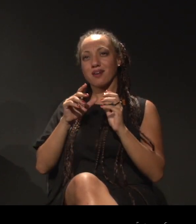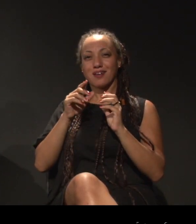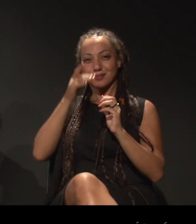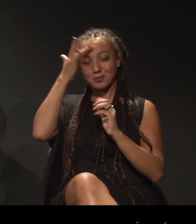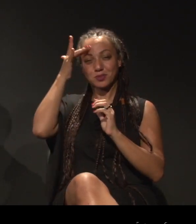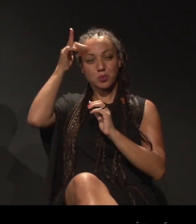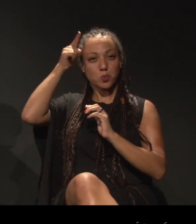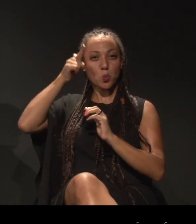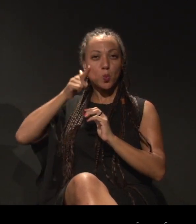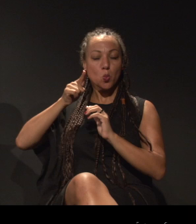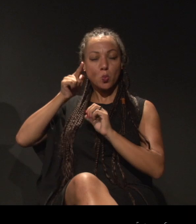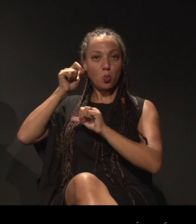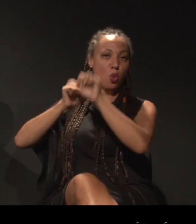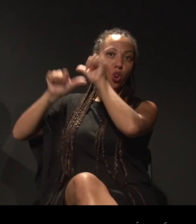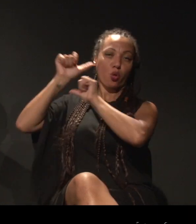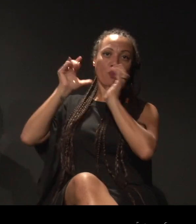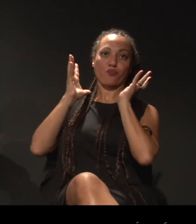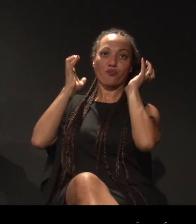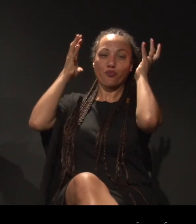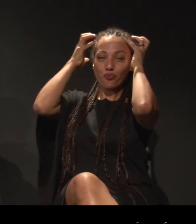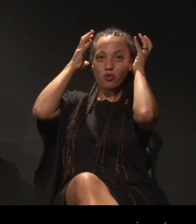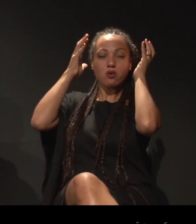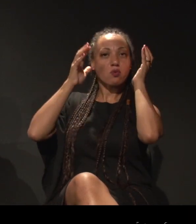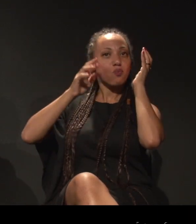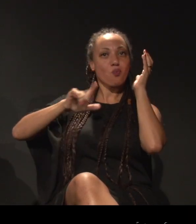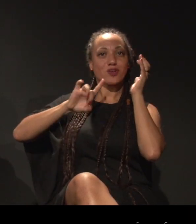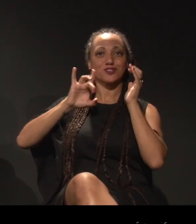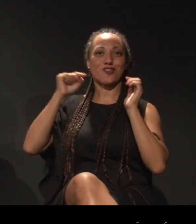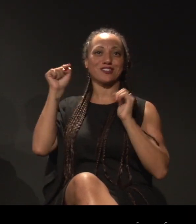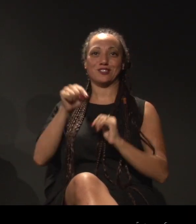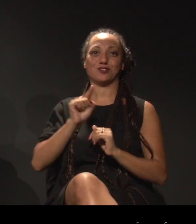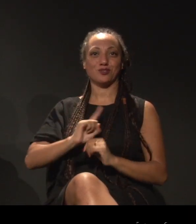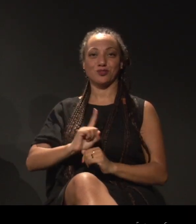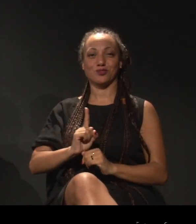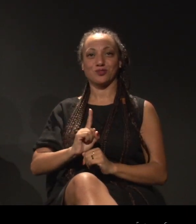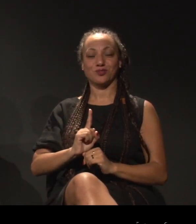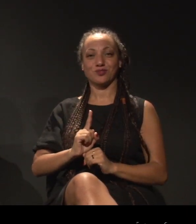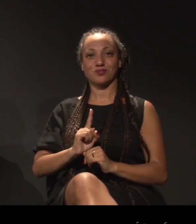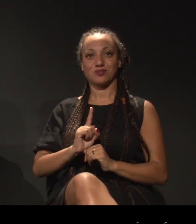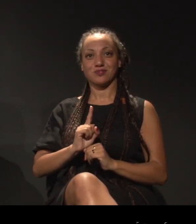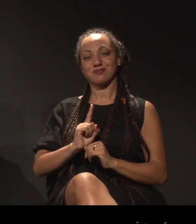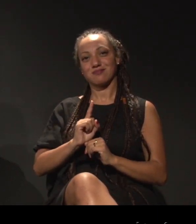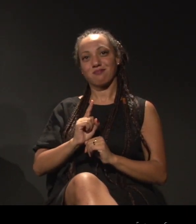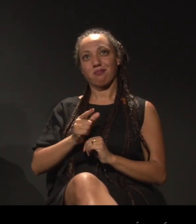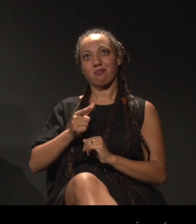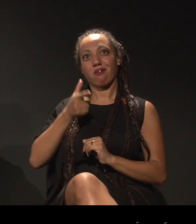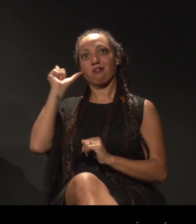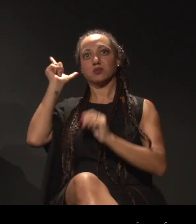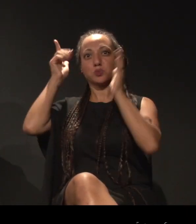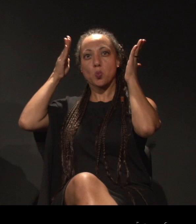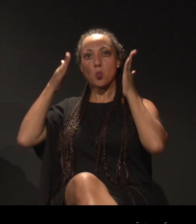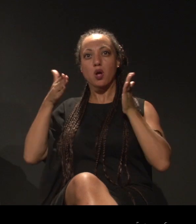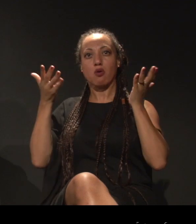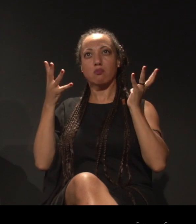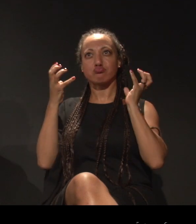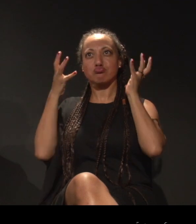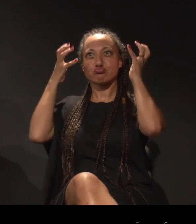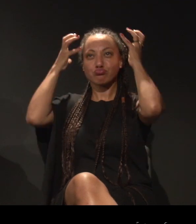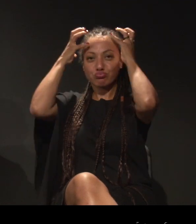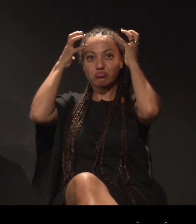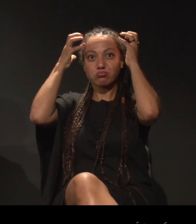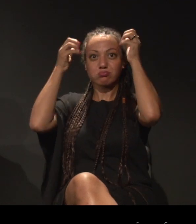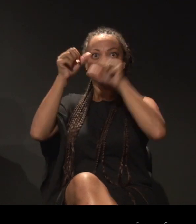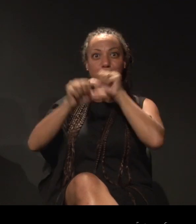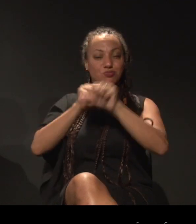lisos que não é só essa crespitude que encaracola os cabelos lisos